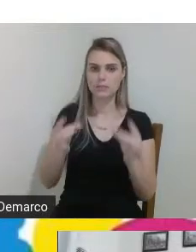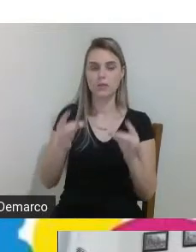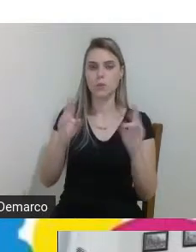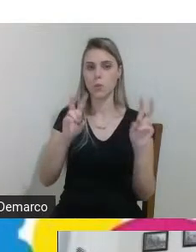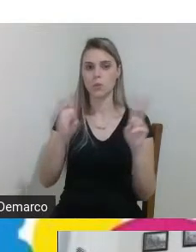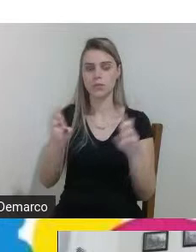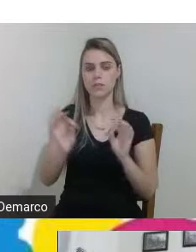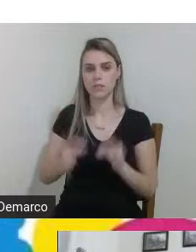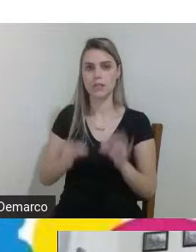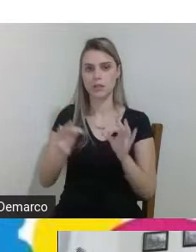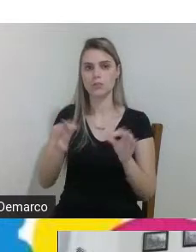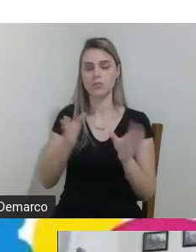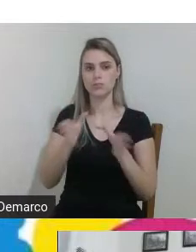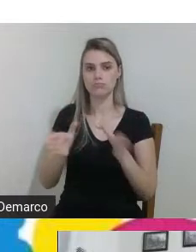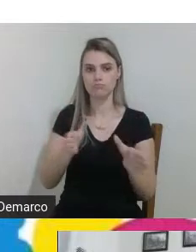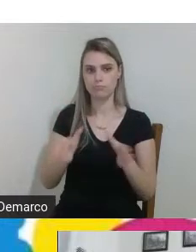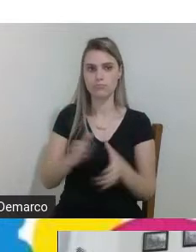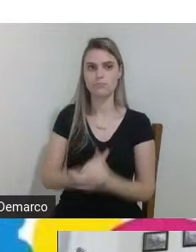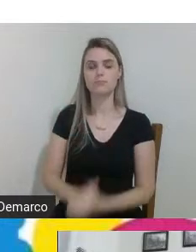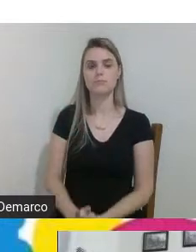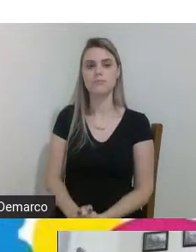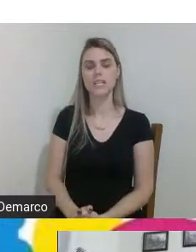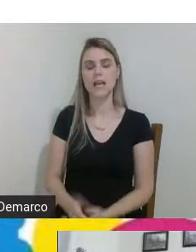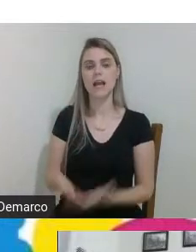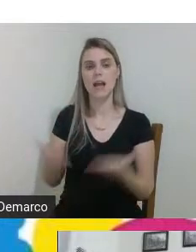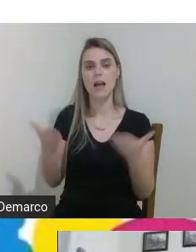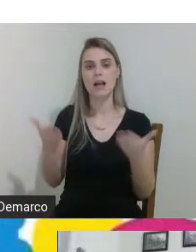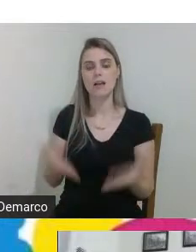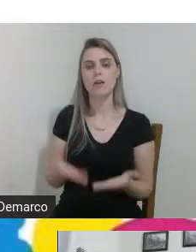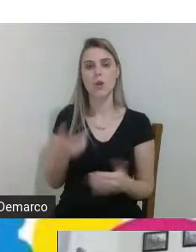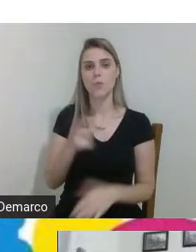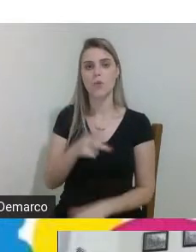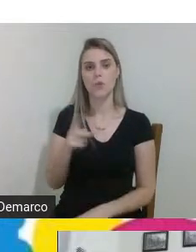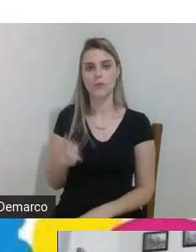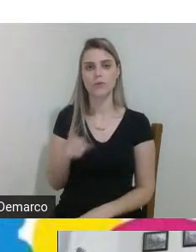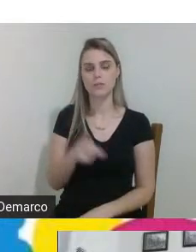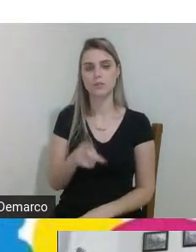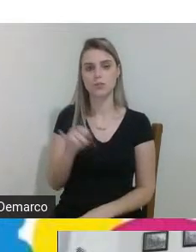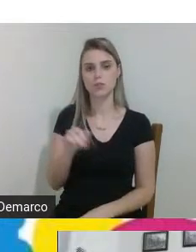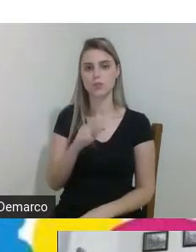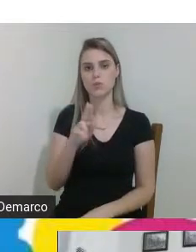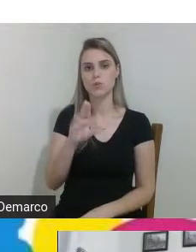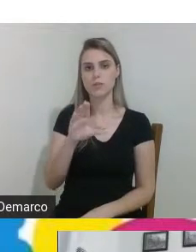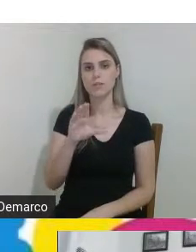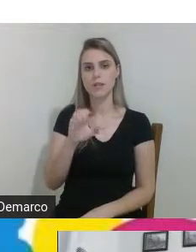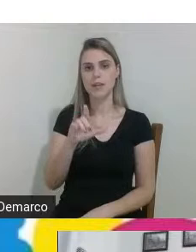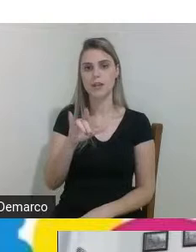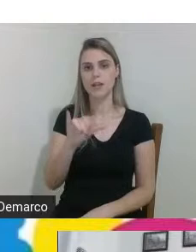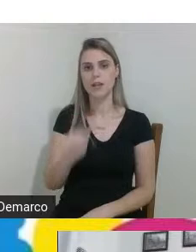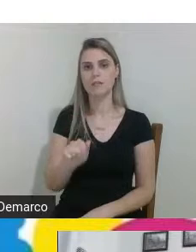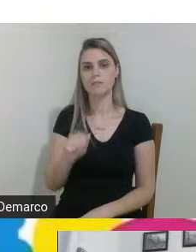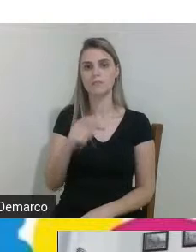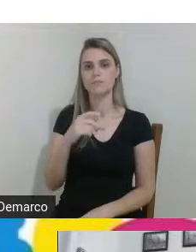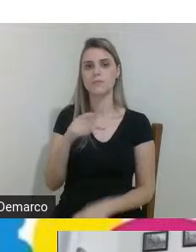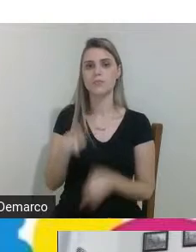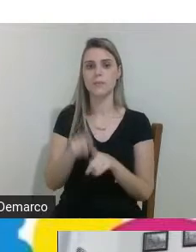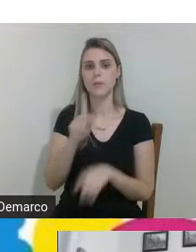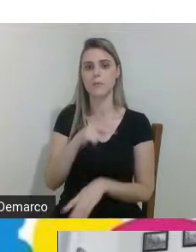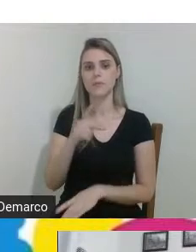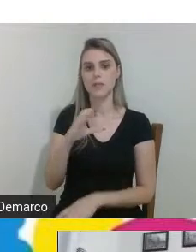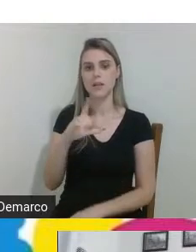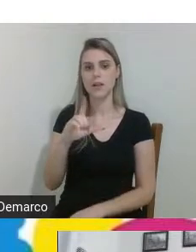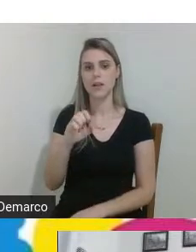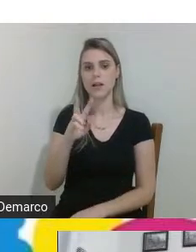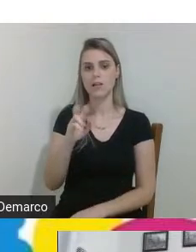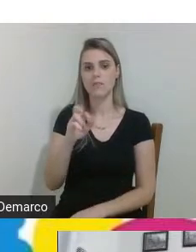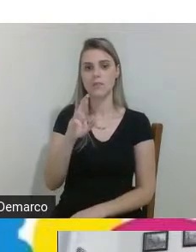assistidas então vou passar a palavra agora então aos professores Juscelia professora Juscelia Padilha e o professor Cleverson